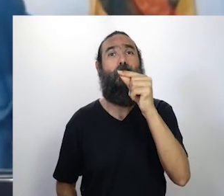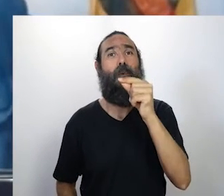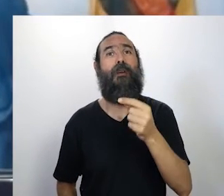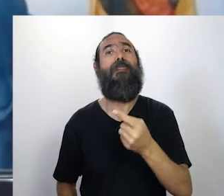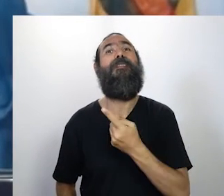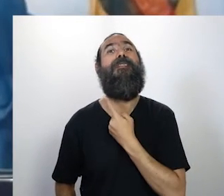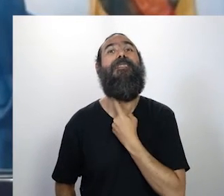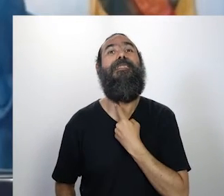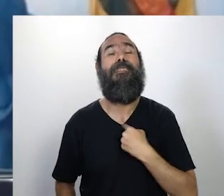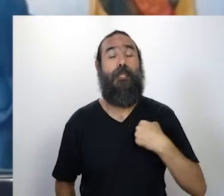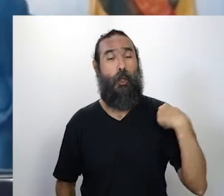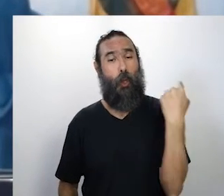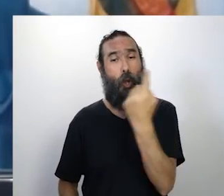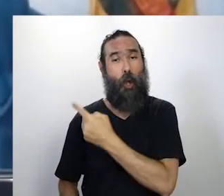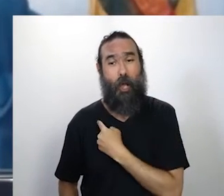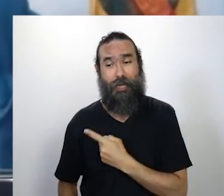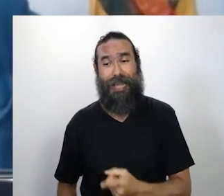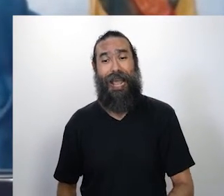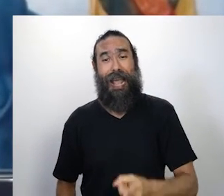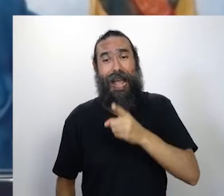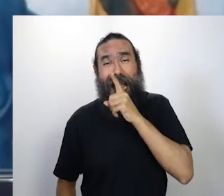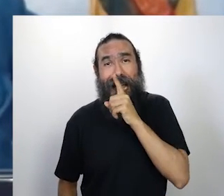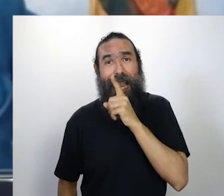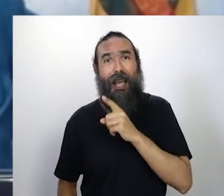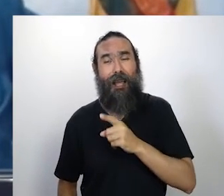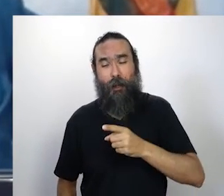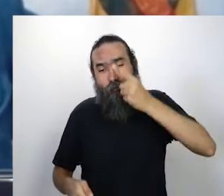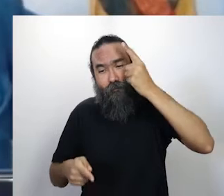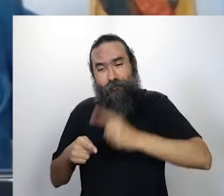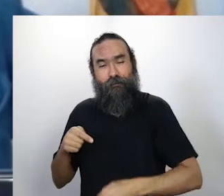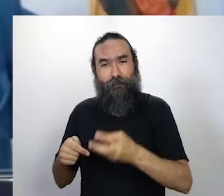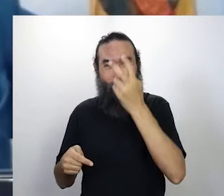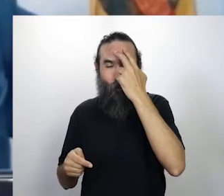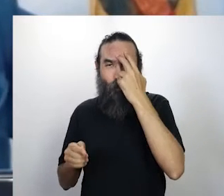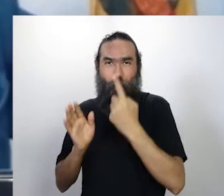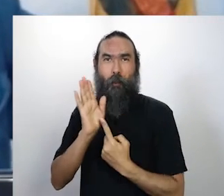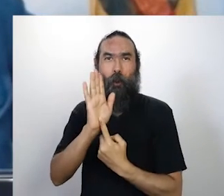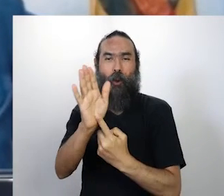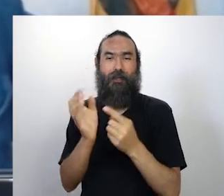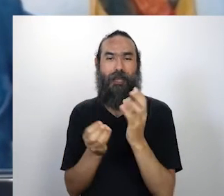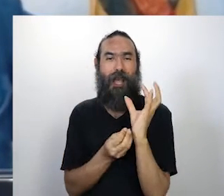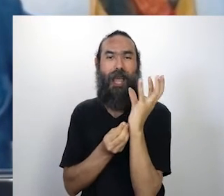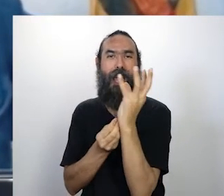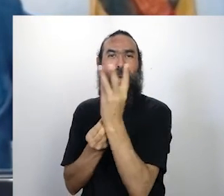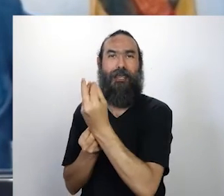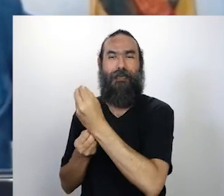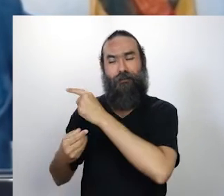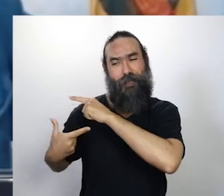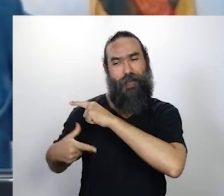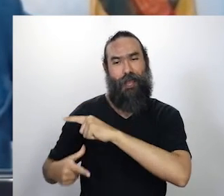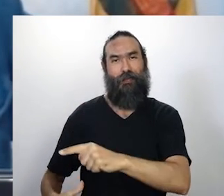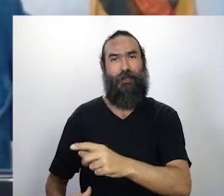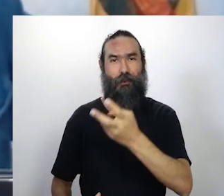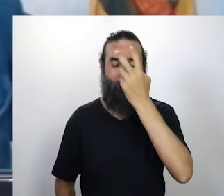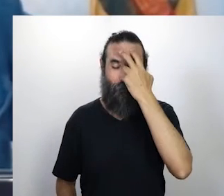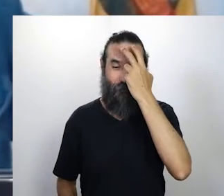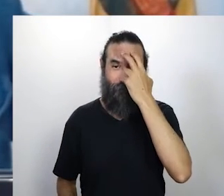escurraçar a qualquer sentimento artístico, qualquer forma de arte do